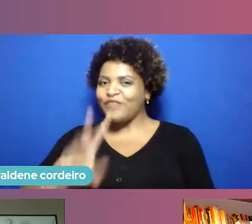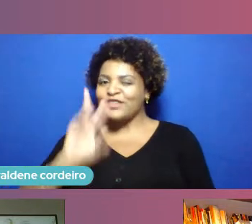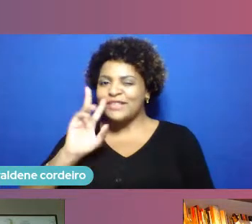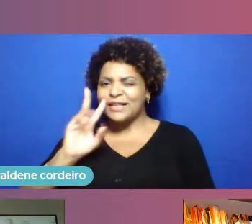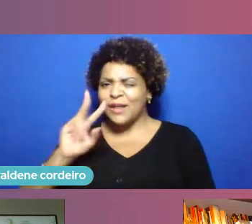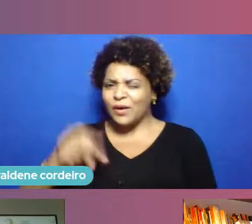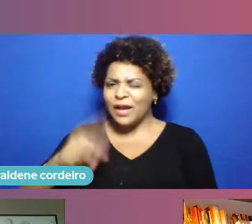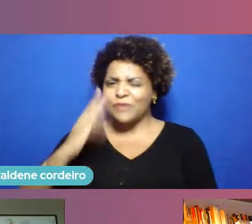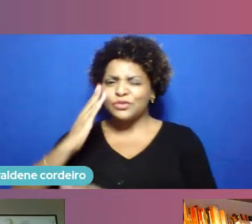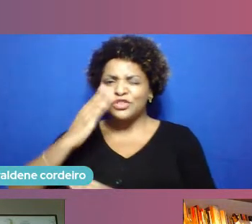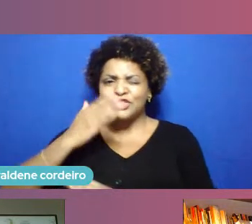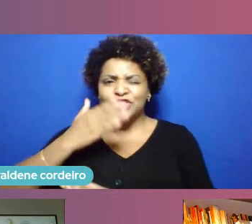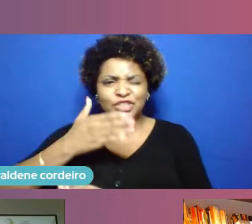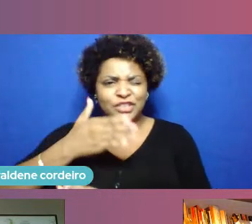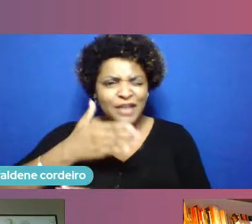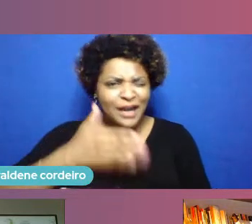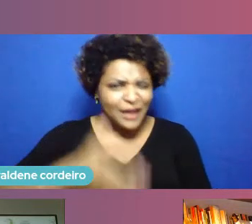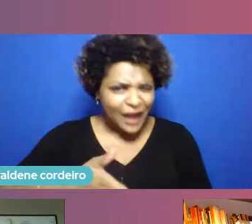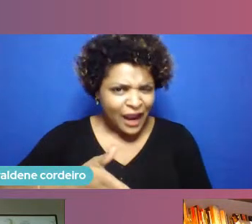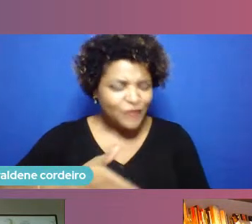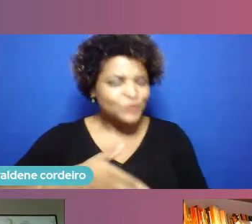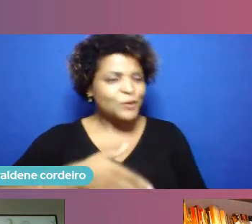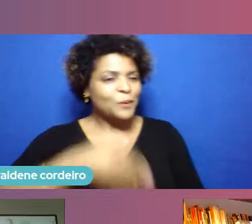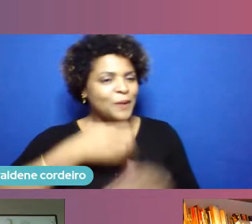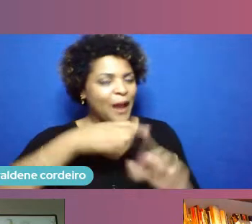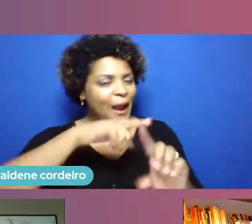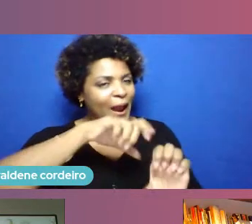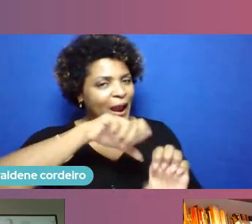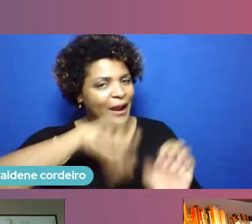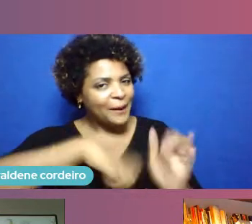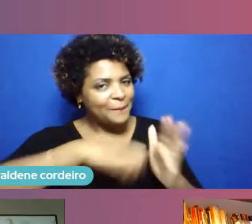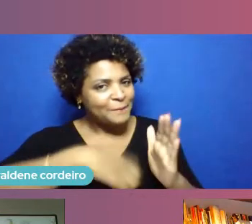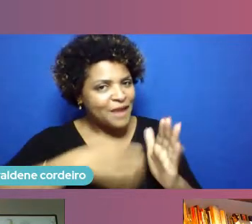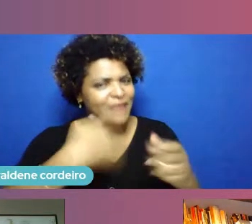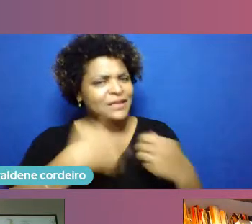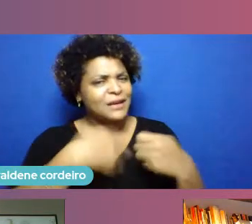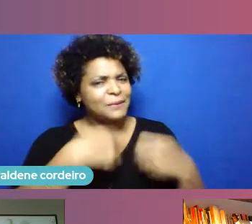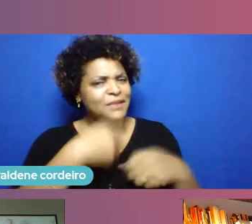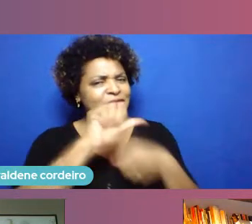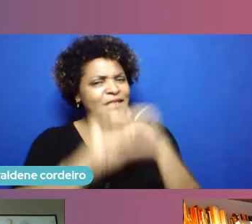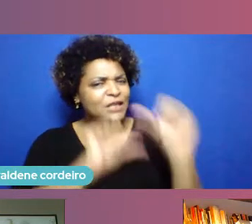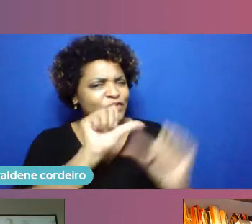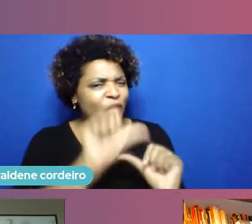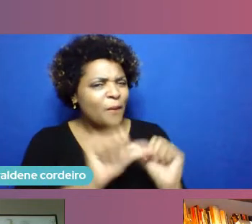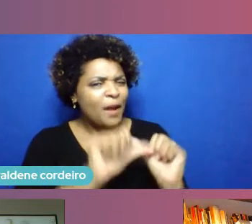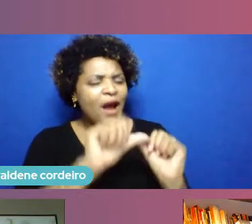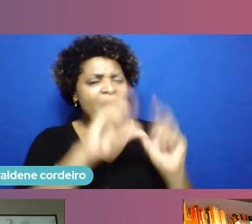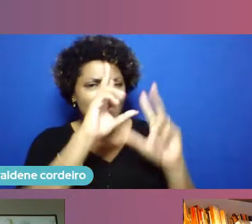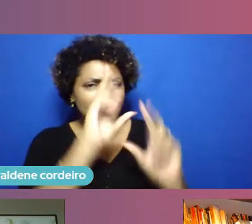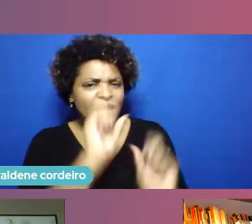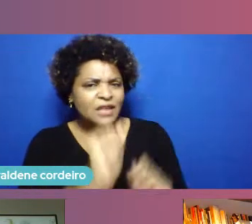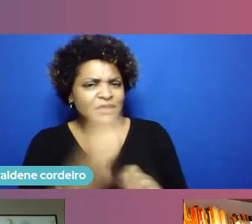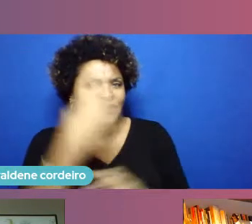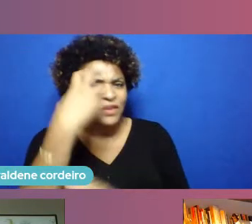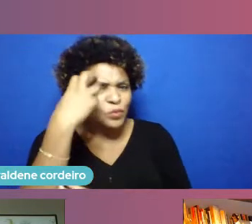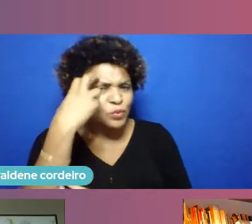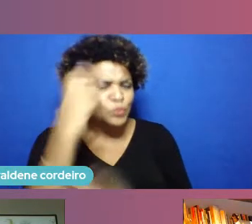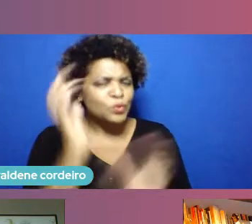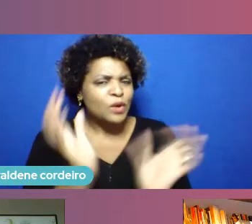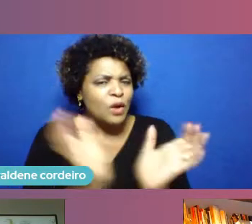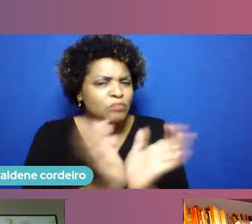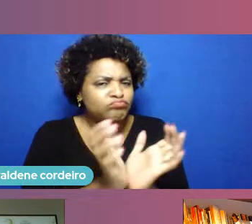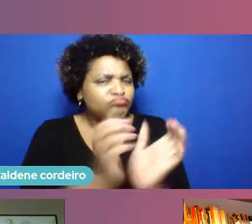se transformar digitalmente, sejam para fortalecimento de cultura, desenvolvimento de times, inclusive